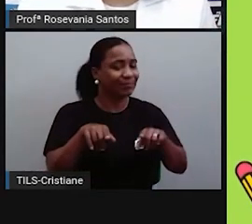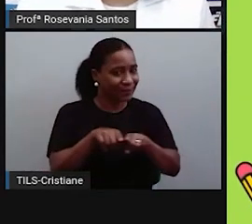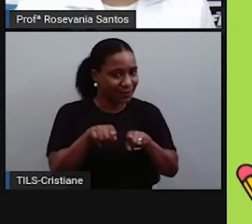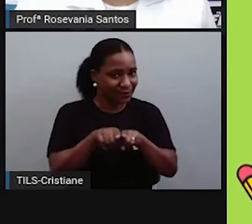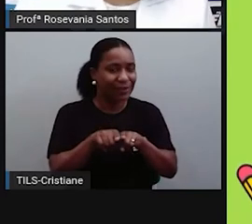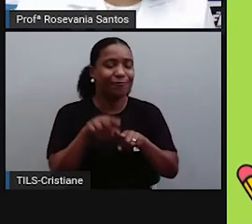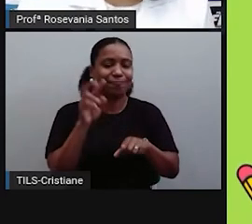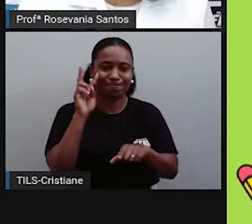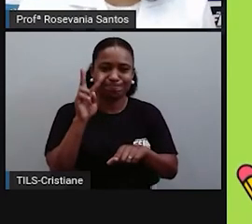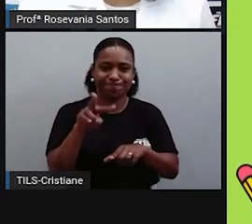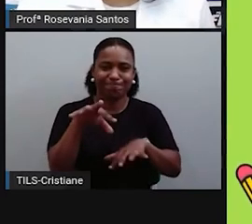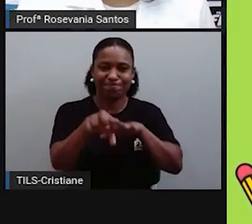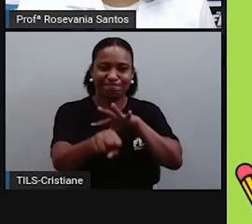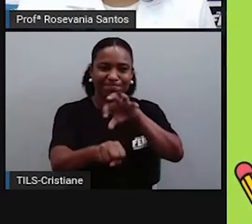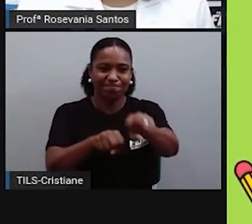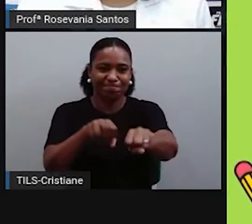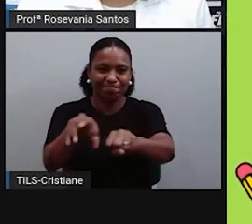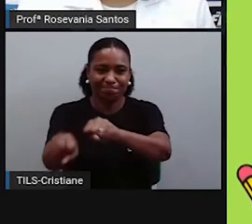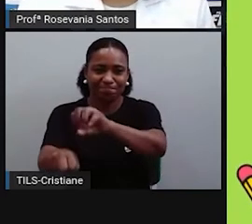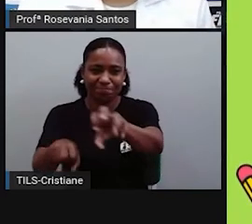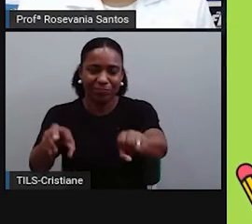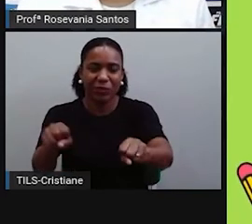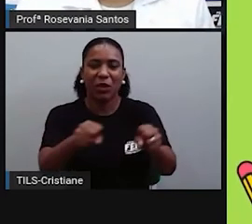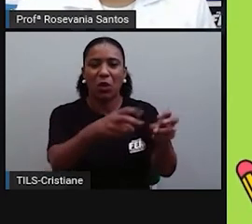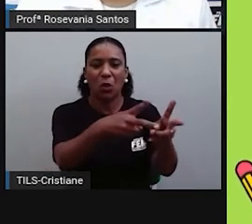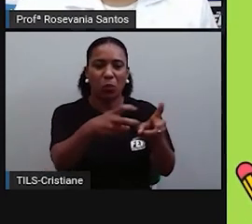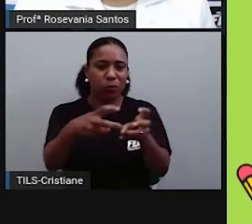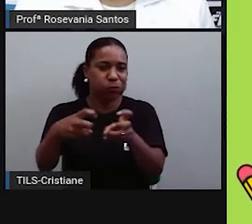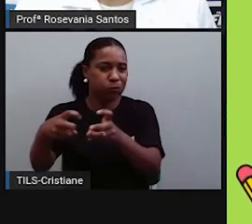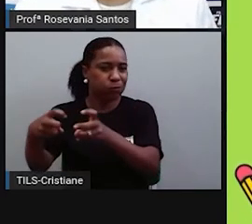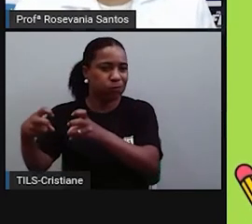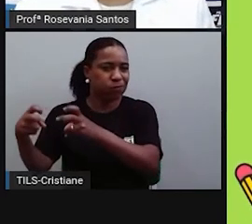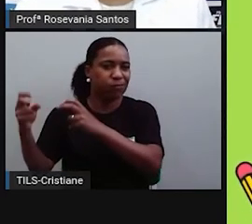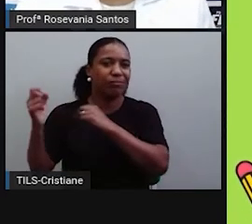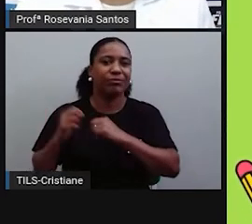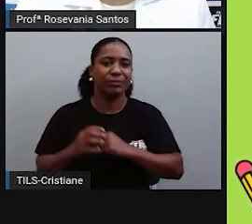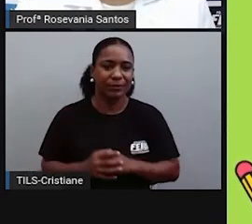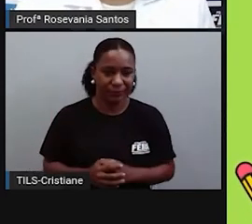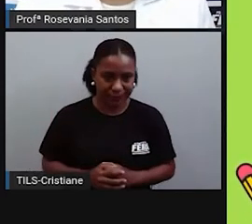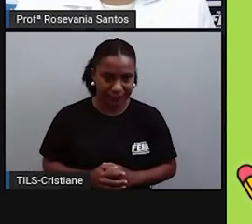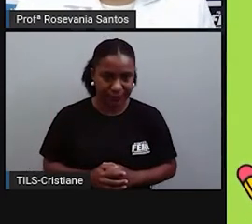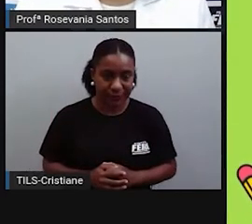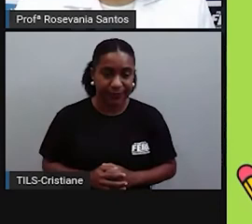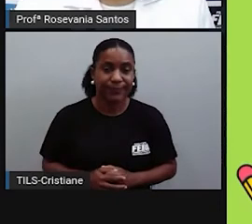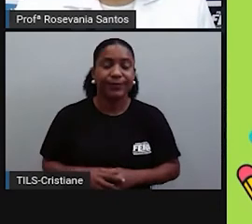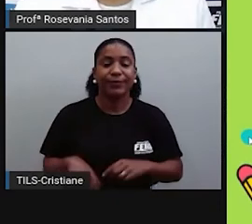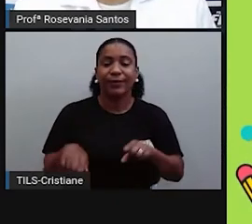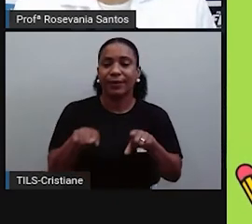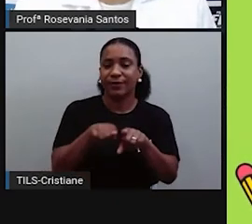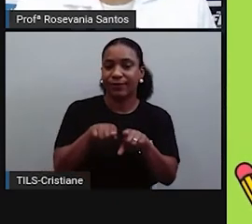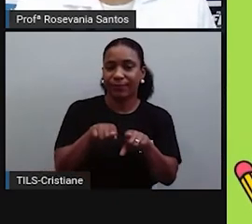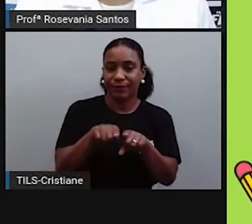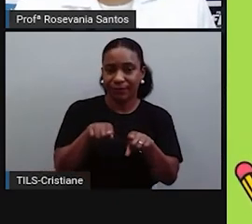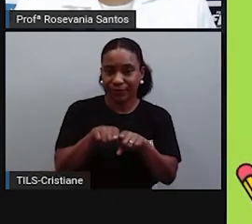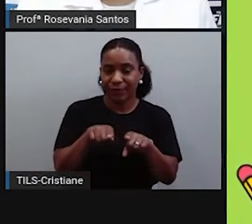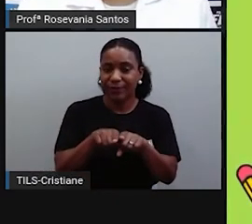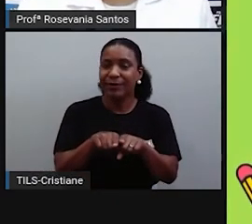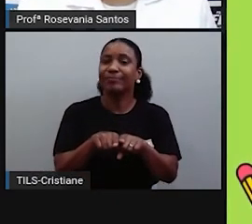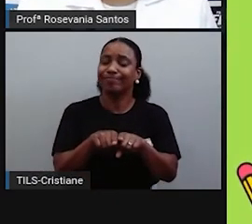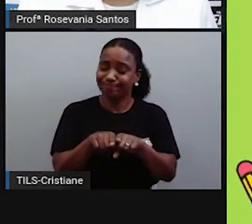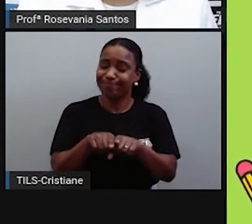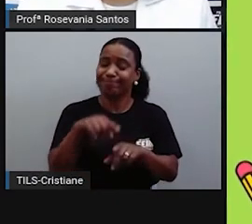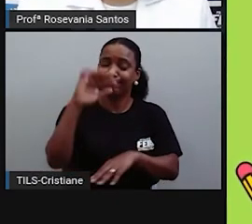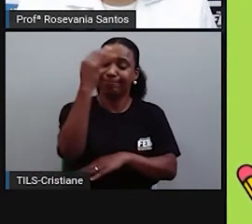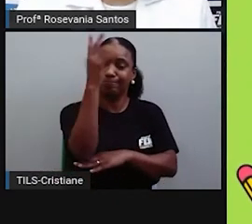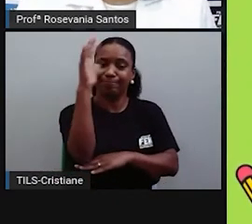reflexo. Que é o que tem a maior quantidade de cidades. Sem falar em todo o processo de desmatamento